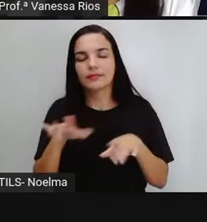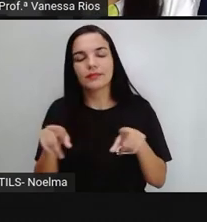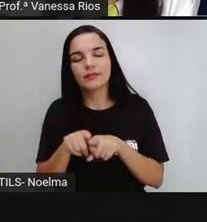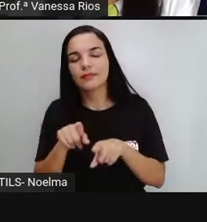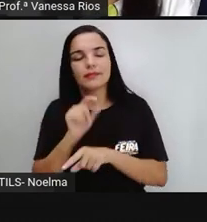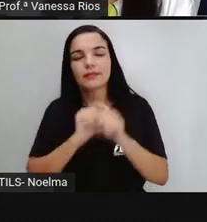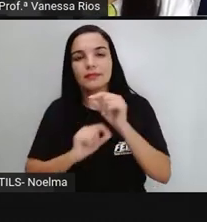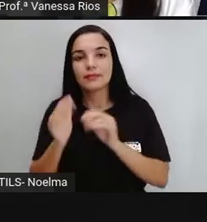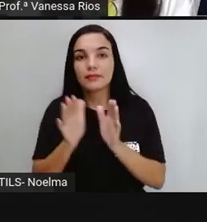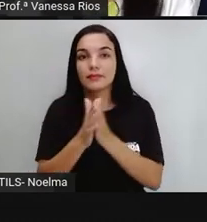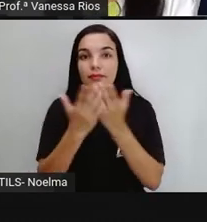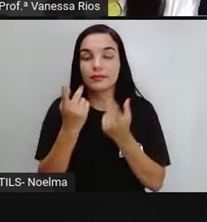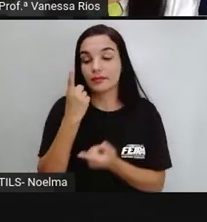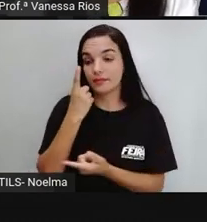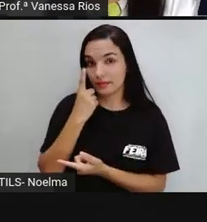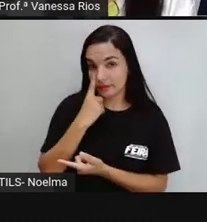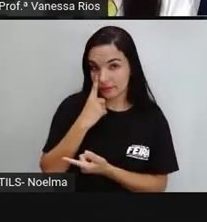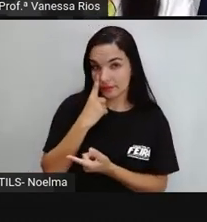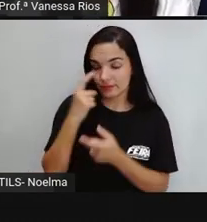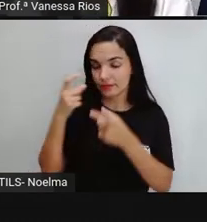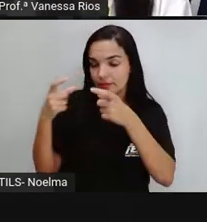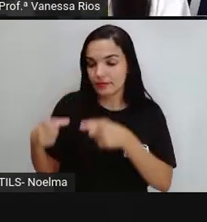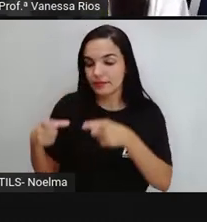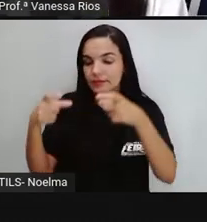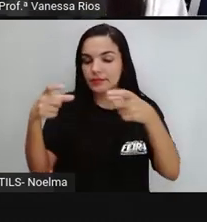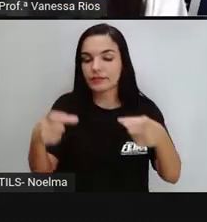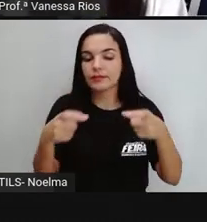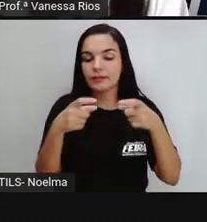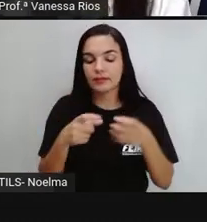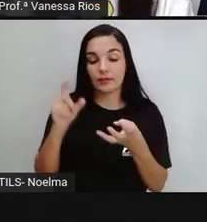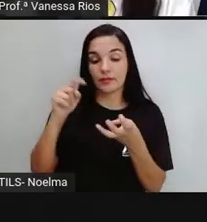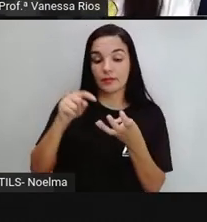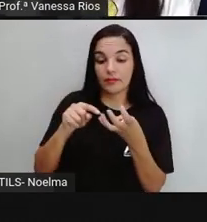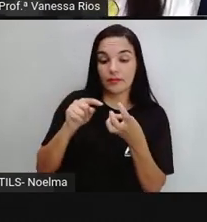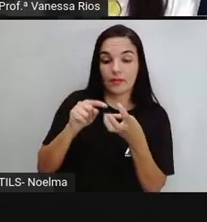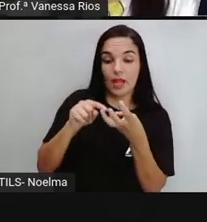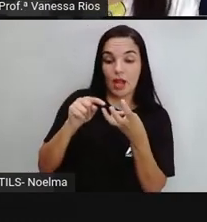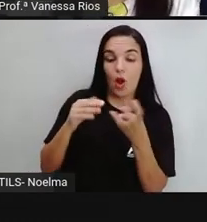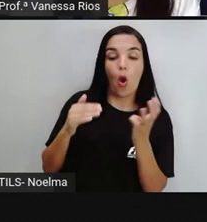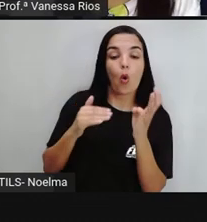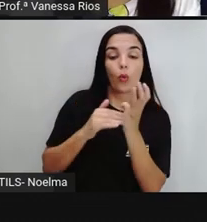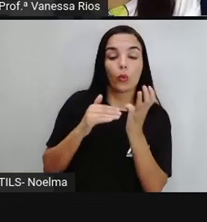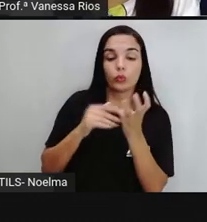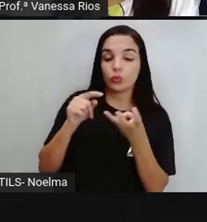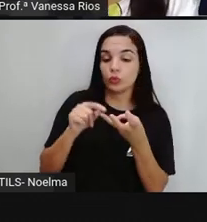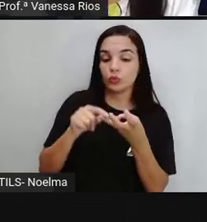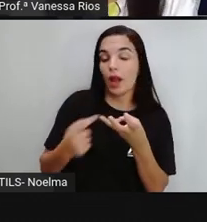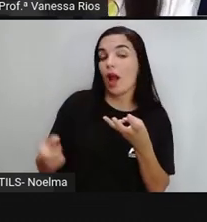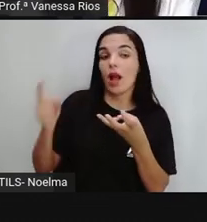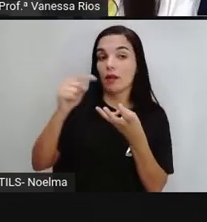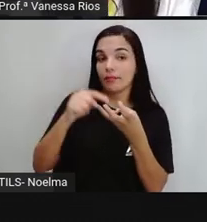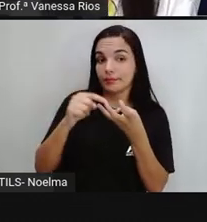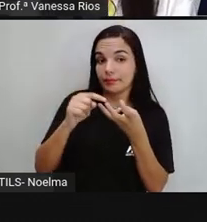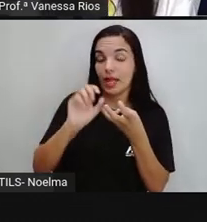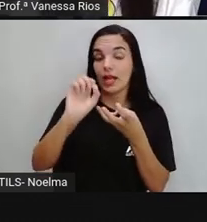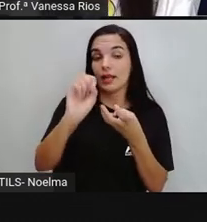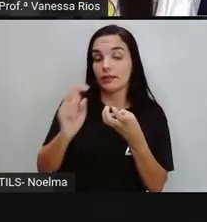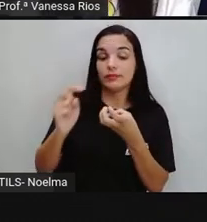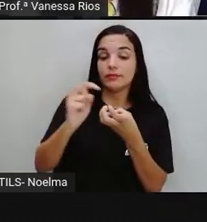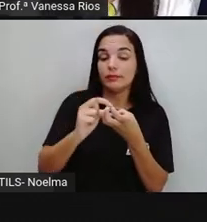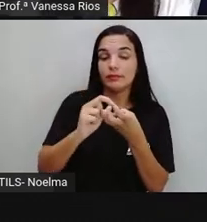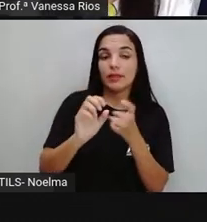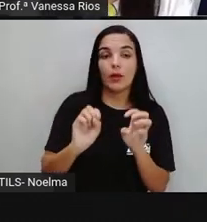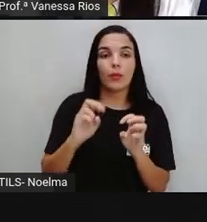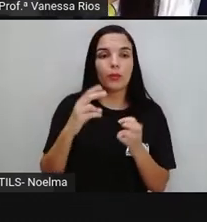identificação, localizar se essa sílaba é a última, se ela é a penúltima ou se ela é a